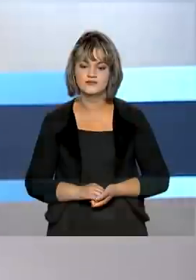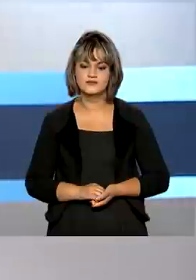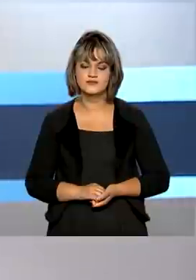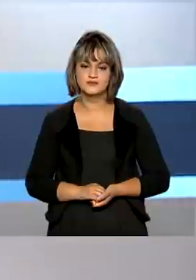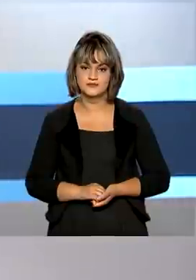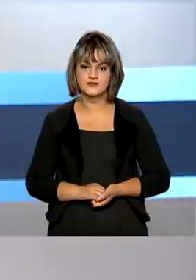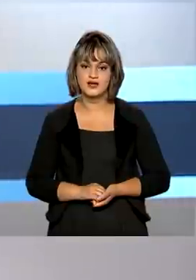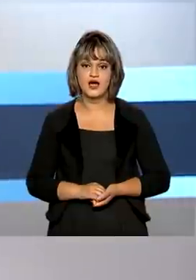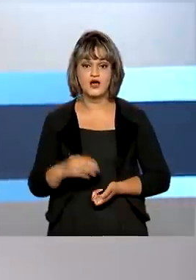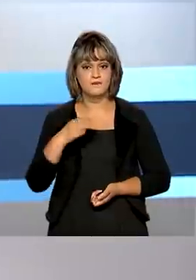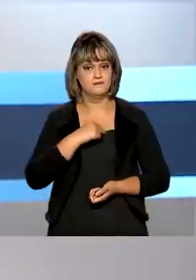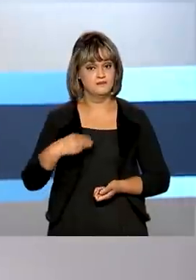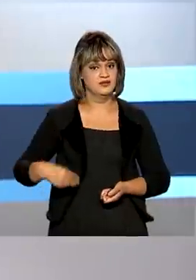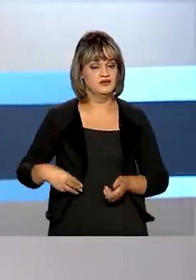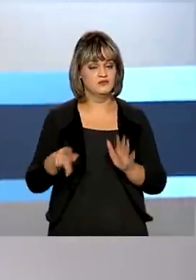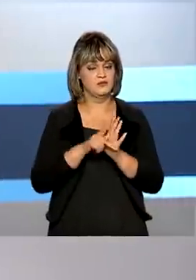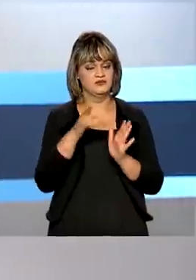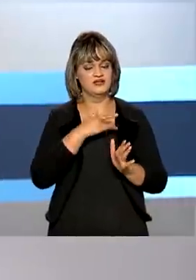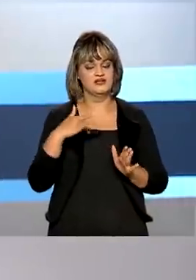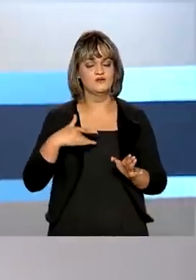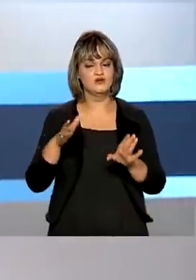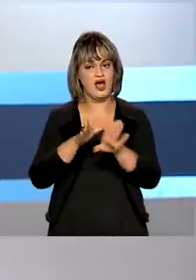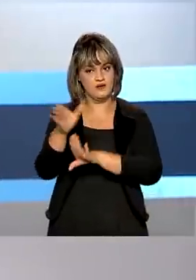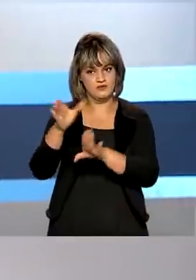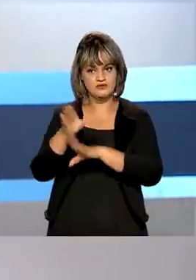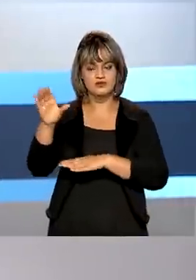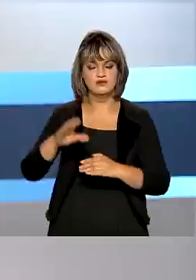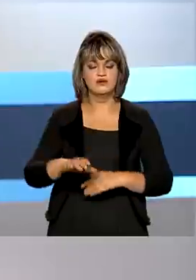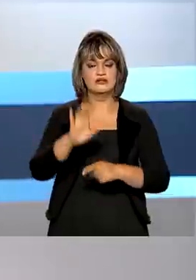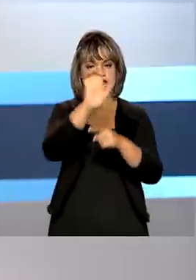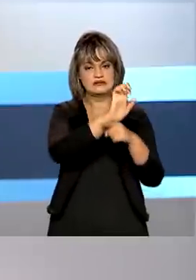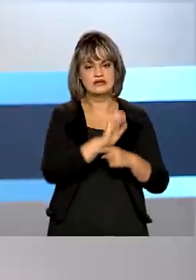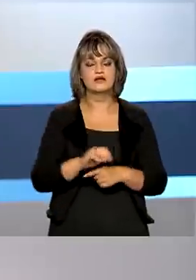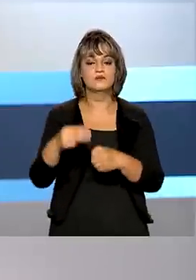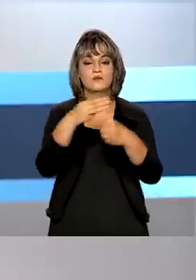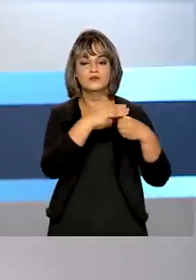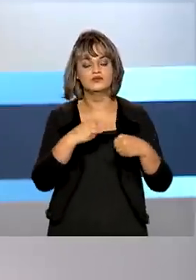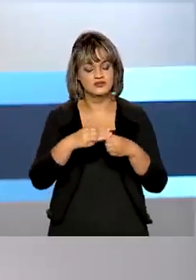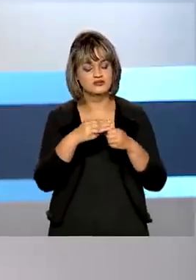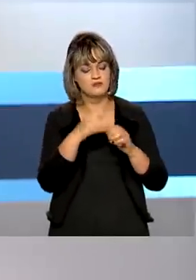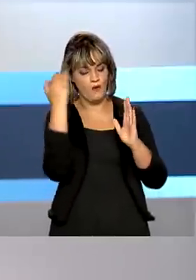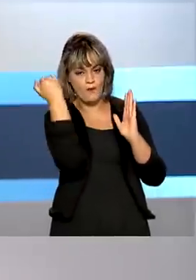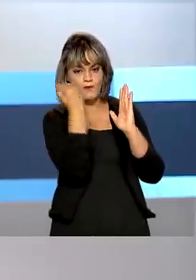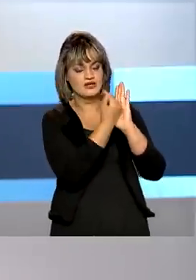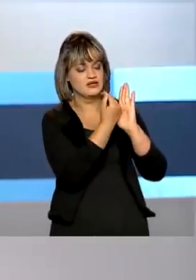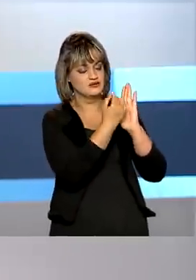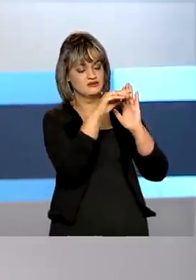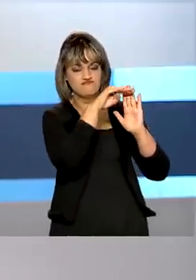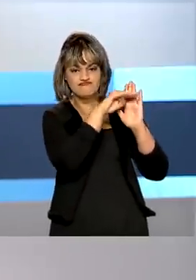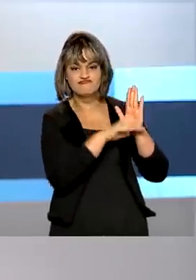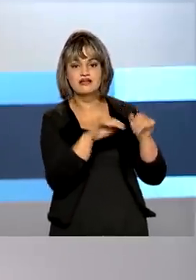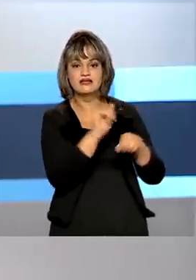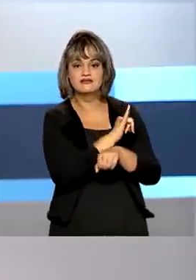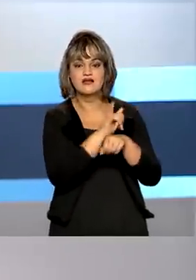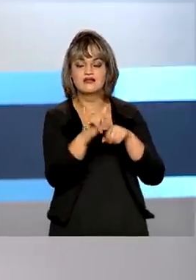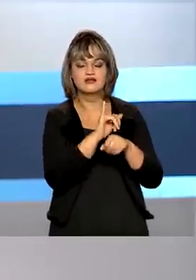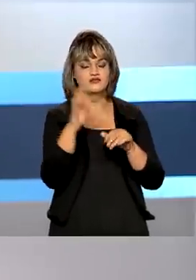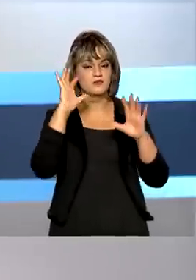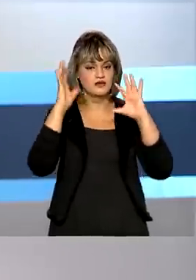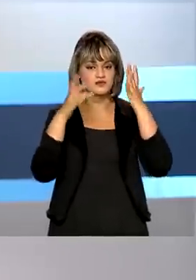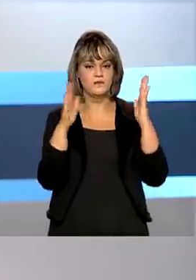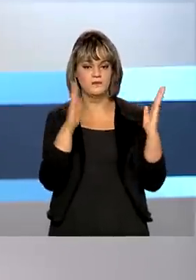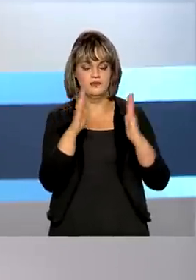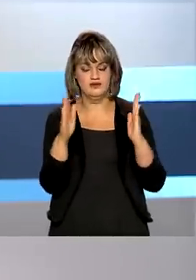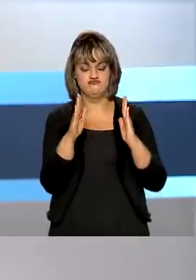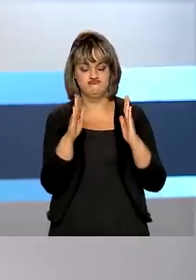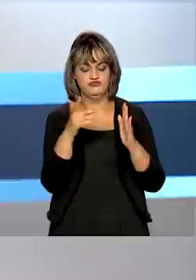O ministro Marcelo Queiroga orientou estados e municípios a seguirem as estratégias de enfrentamento à pandemia e